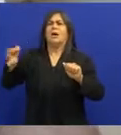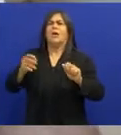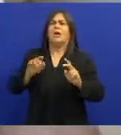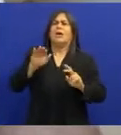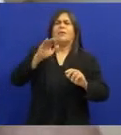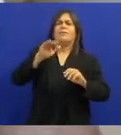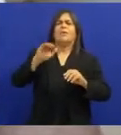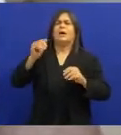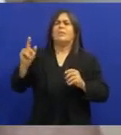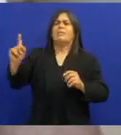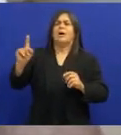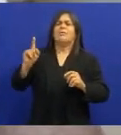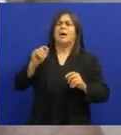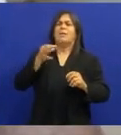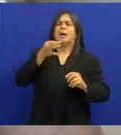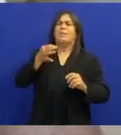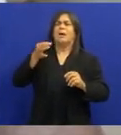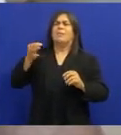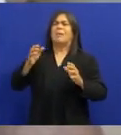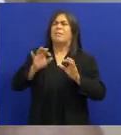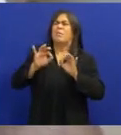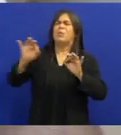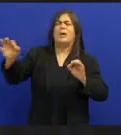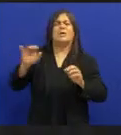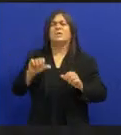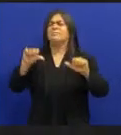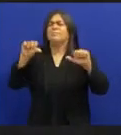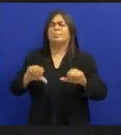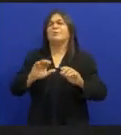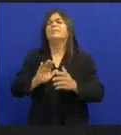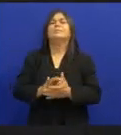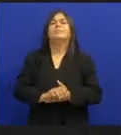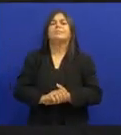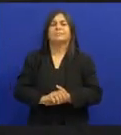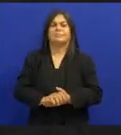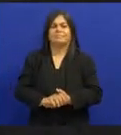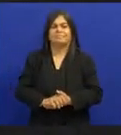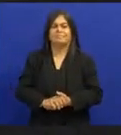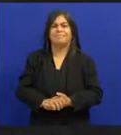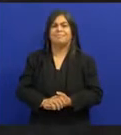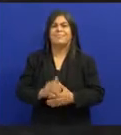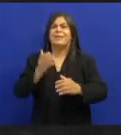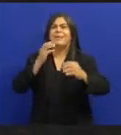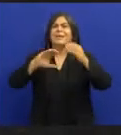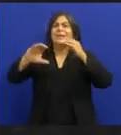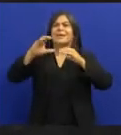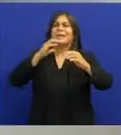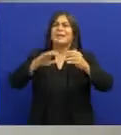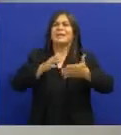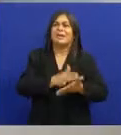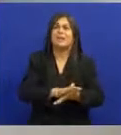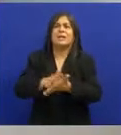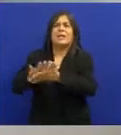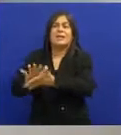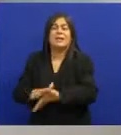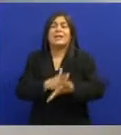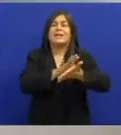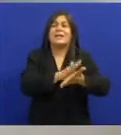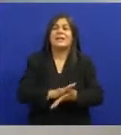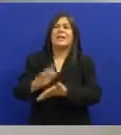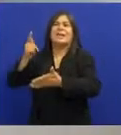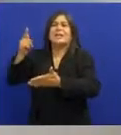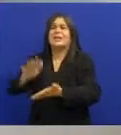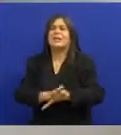faia Venha ao palco Palco, palco, palco Quando chegamos lá Rapaz, que fomos cantar Eu fumei tudo